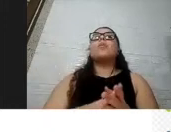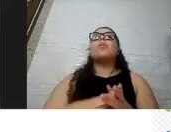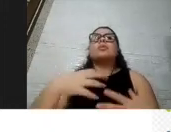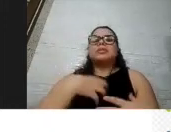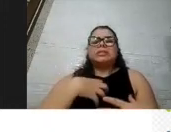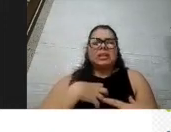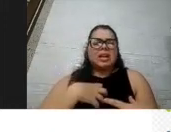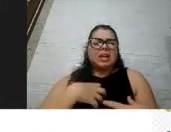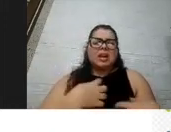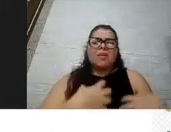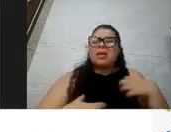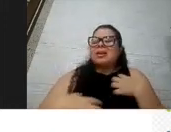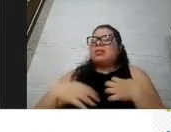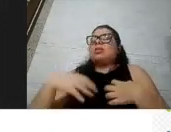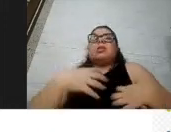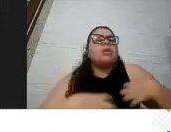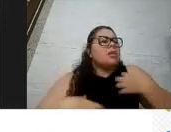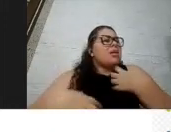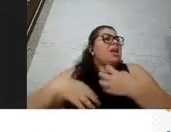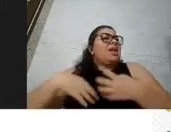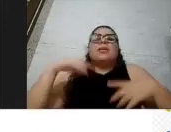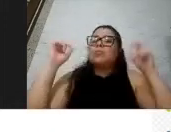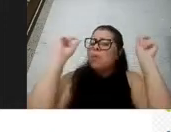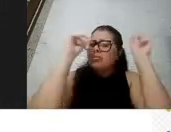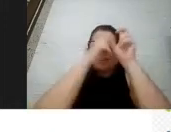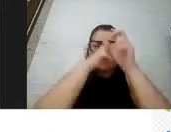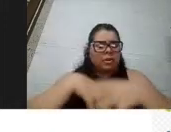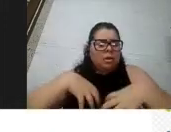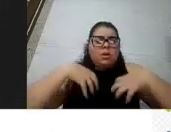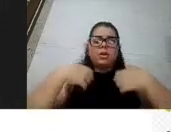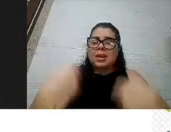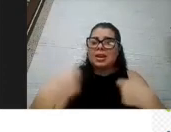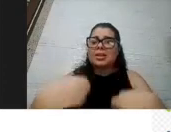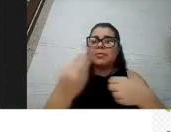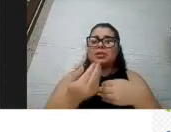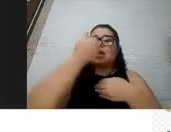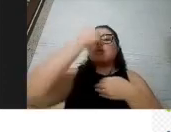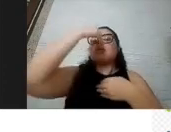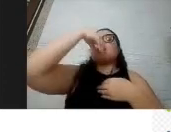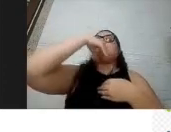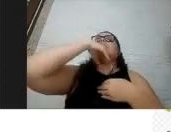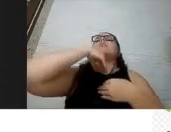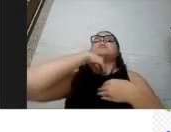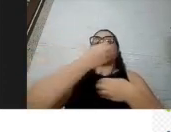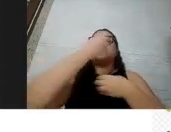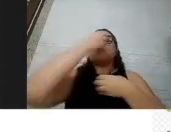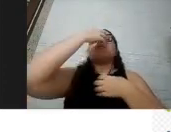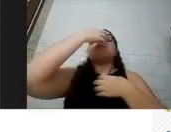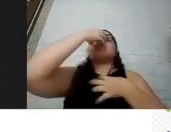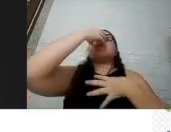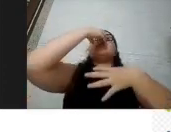respiratório muito grande e que muitas vezes precisa de ventilação mecânica né? colocar nos aparelhos para